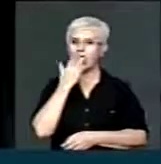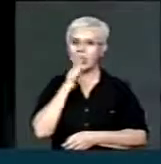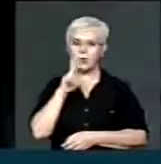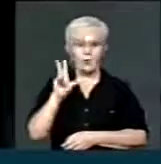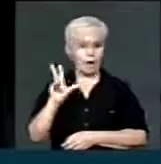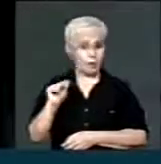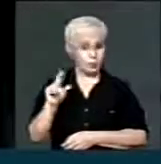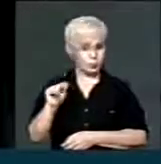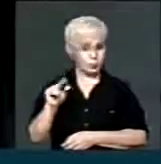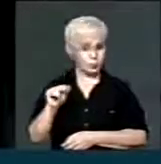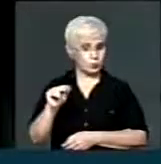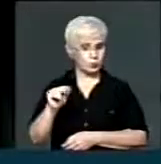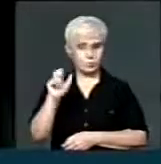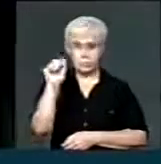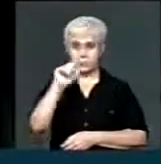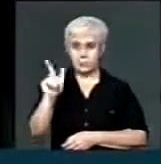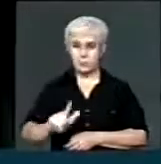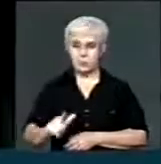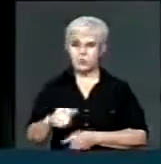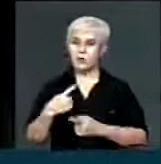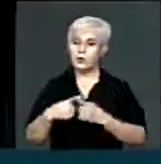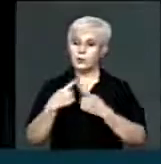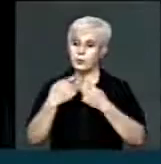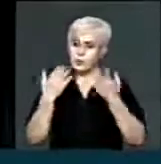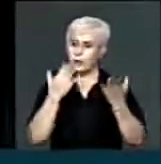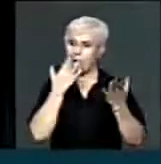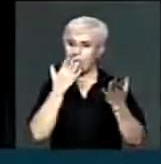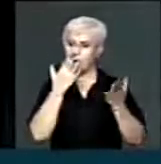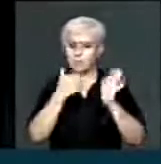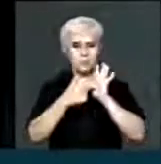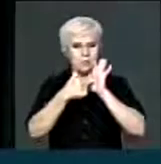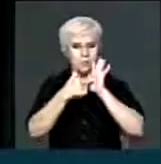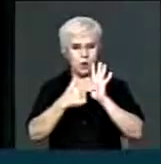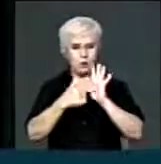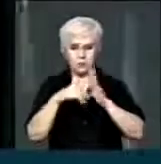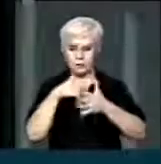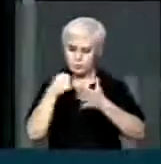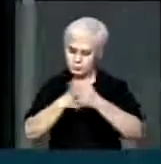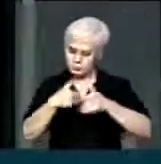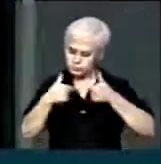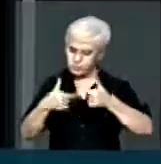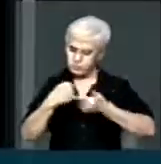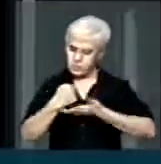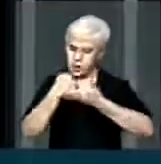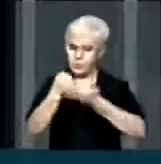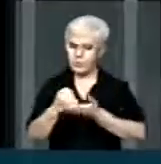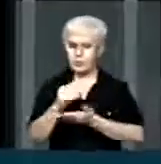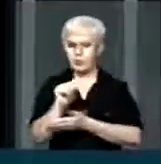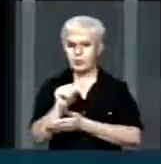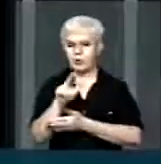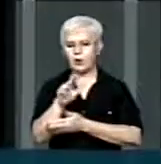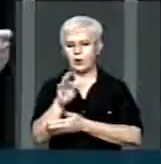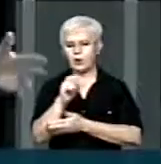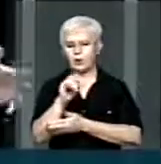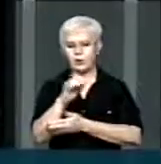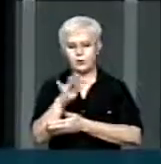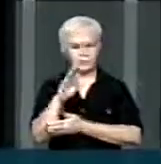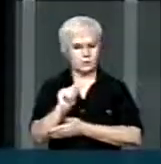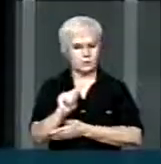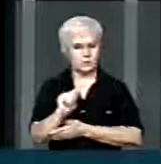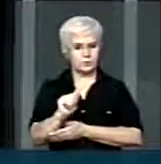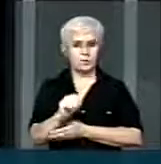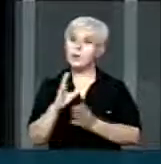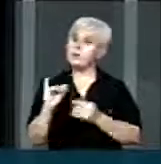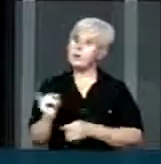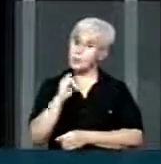até terno azul, porque esta é a cor que caracteriza o movimento em prol do autista. E é muito importante